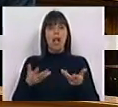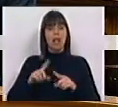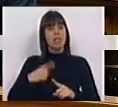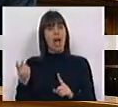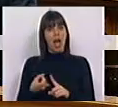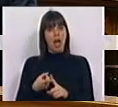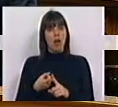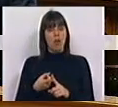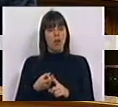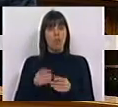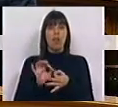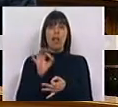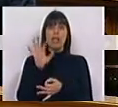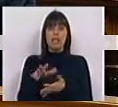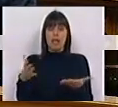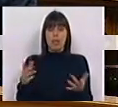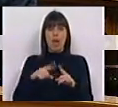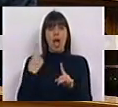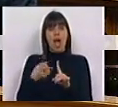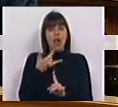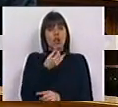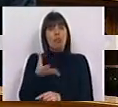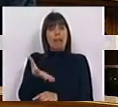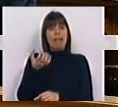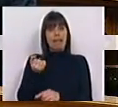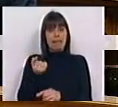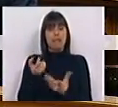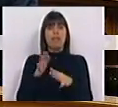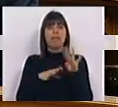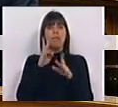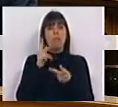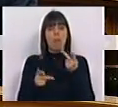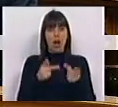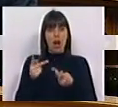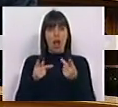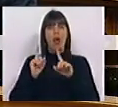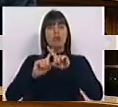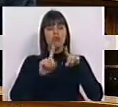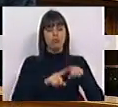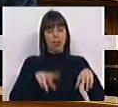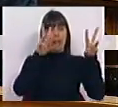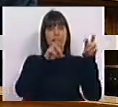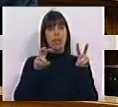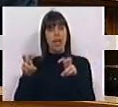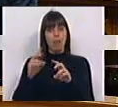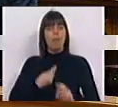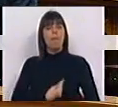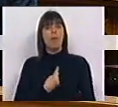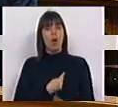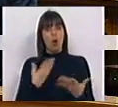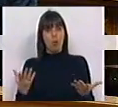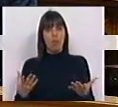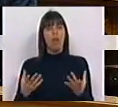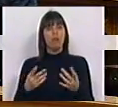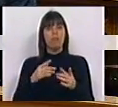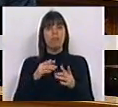de ano e de lançamento do ano 2015, fazer uma análise de vários temas que são preocupação